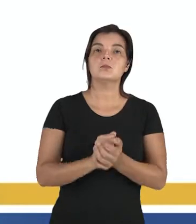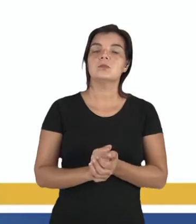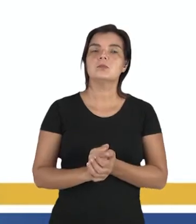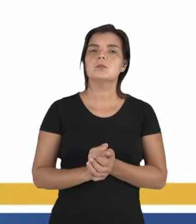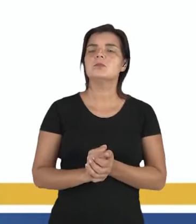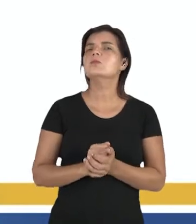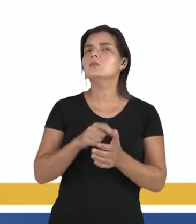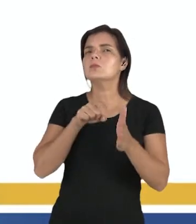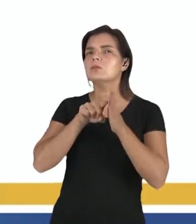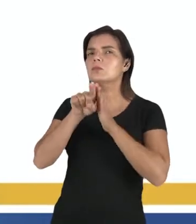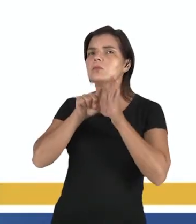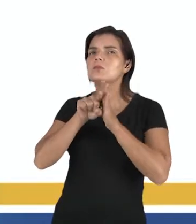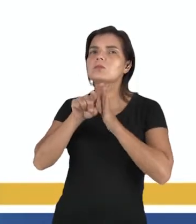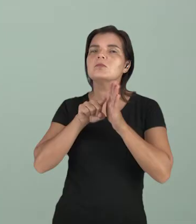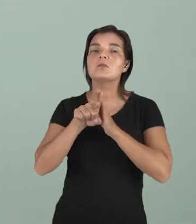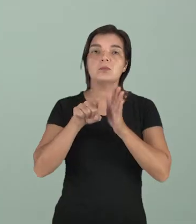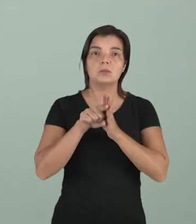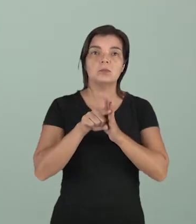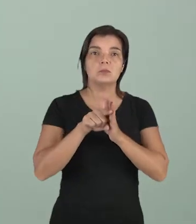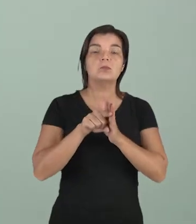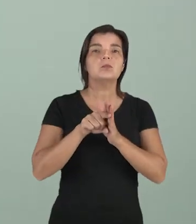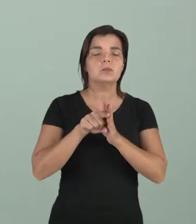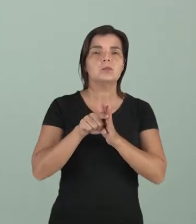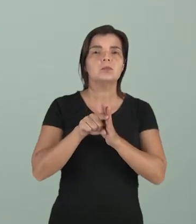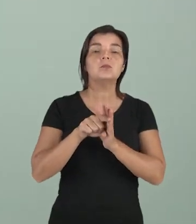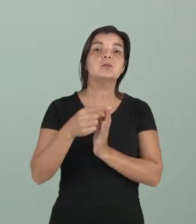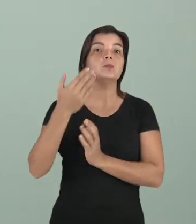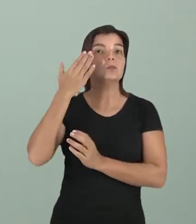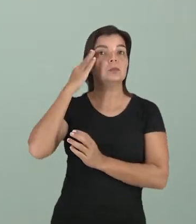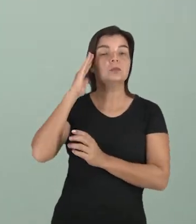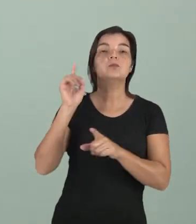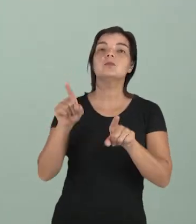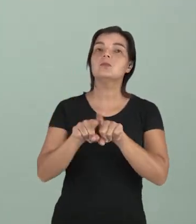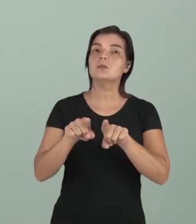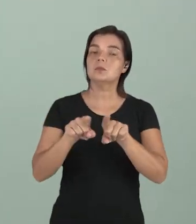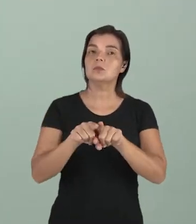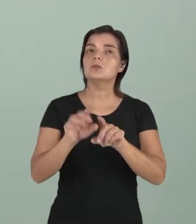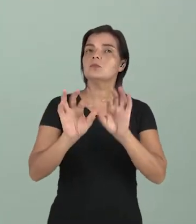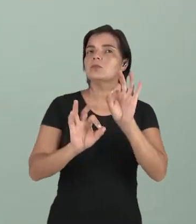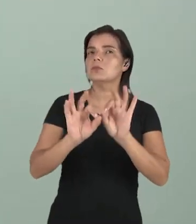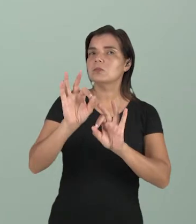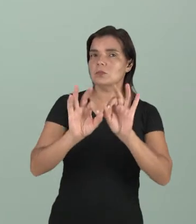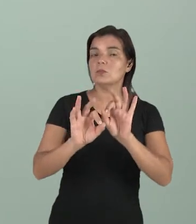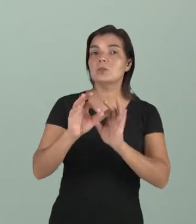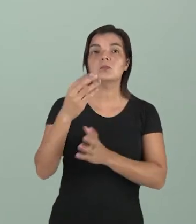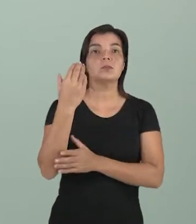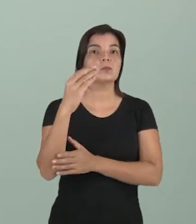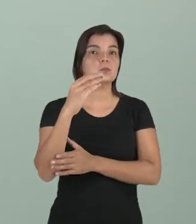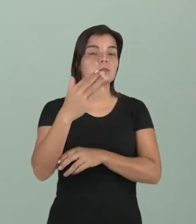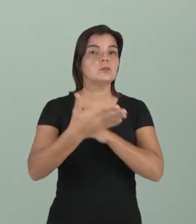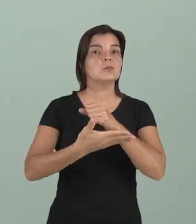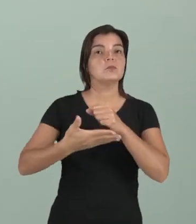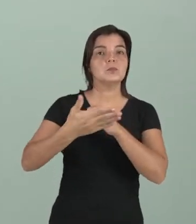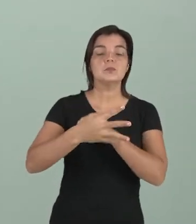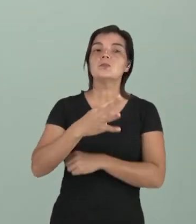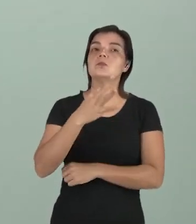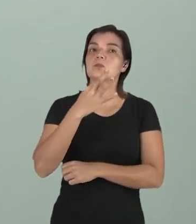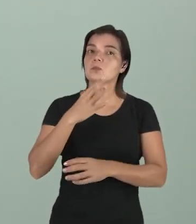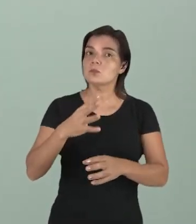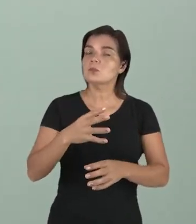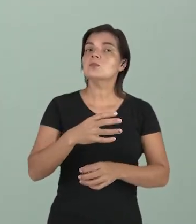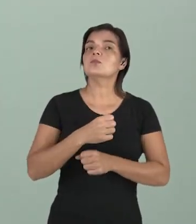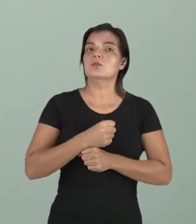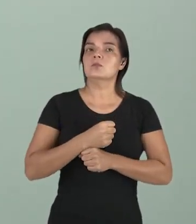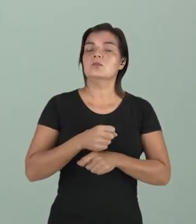especulações medievais, às múltiplas interpretações, é preciso produzir uma ciência baseada em um conhecimento seguro.